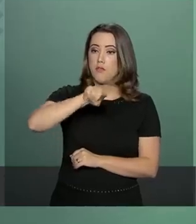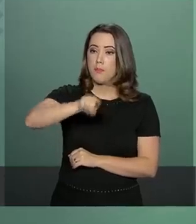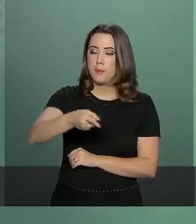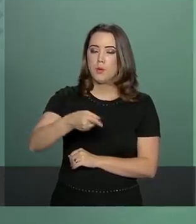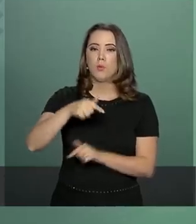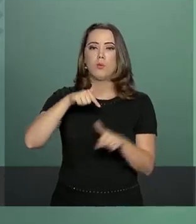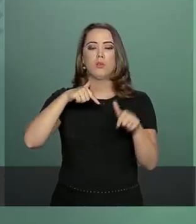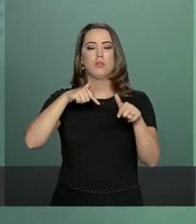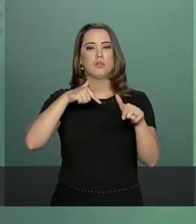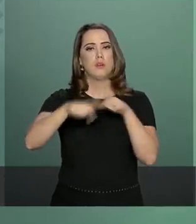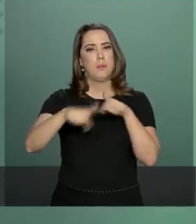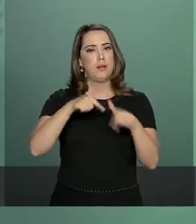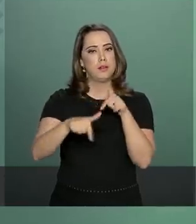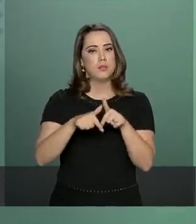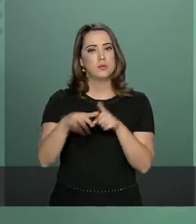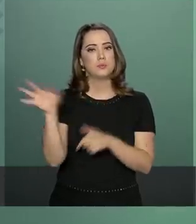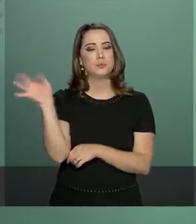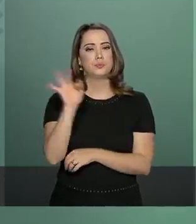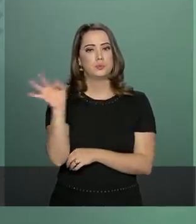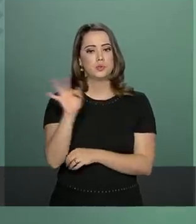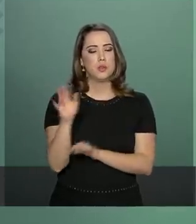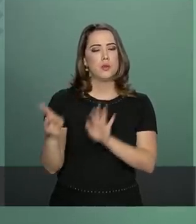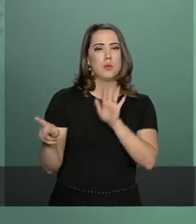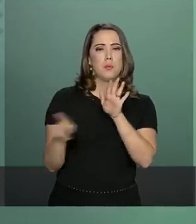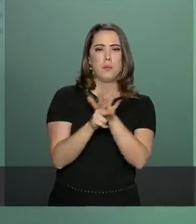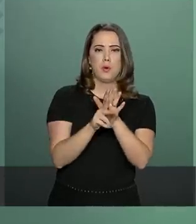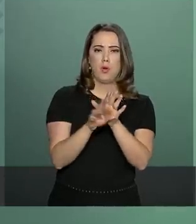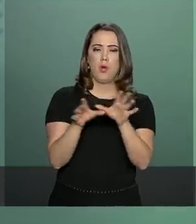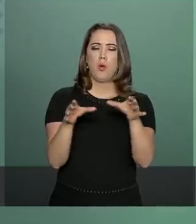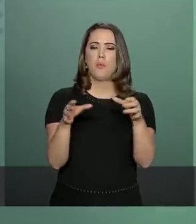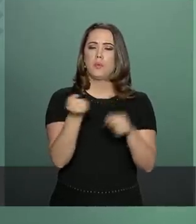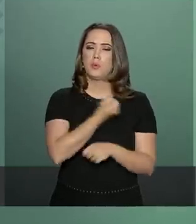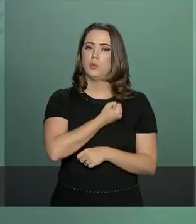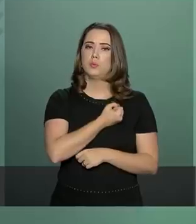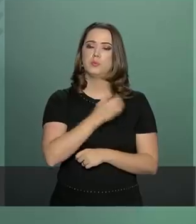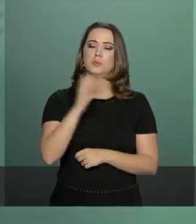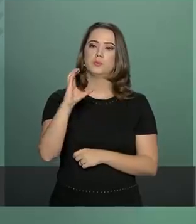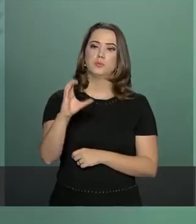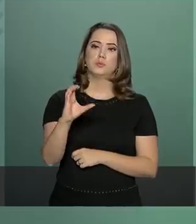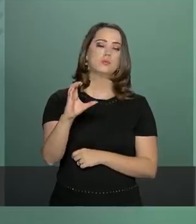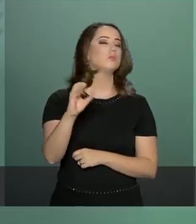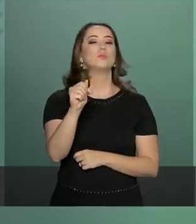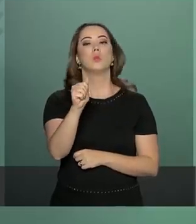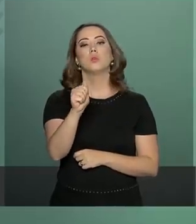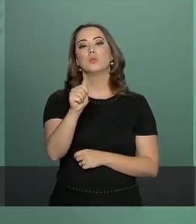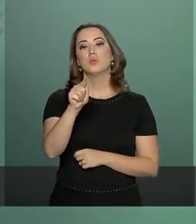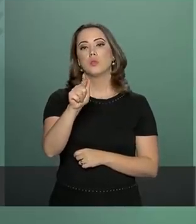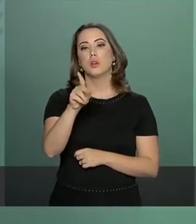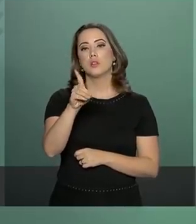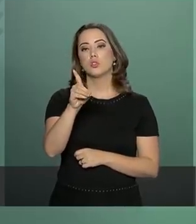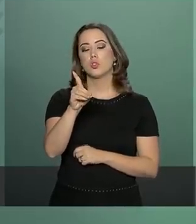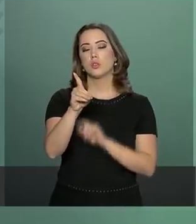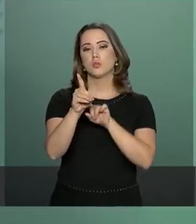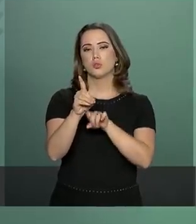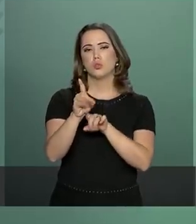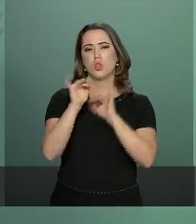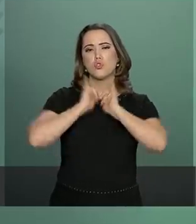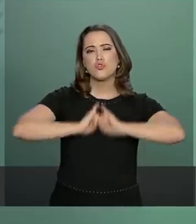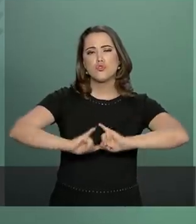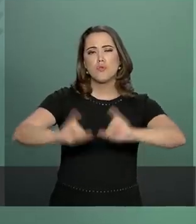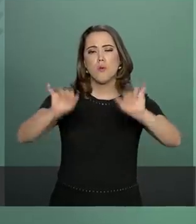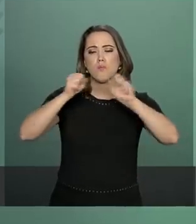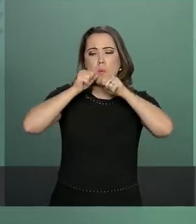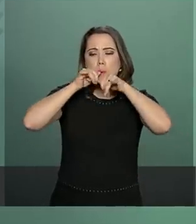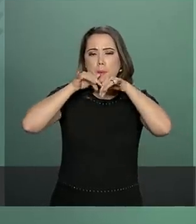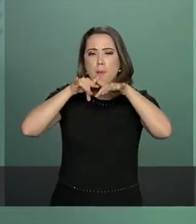Os dados são do Cadastro Geral de Empregados e Desempregados, o CAGED, divulgados